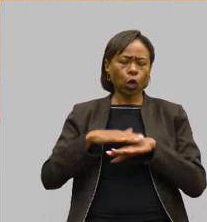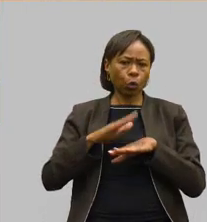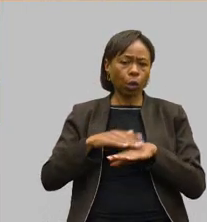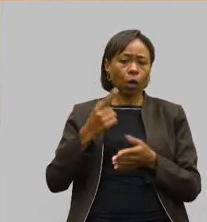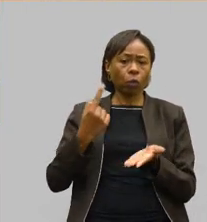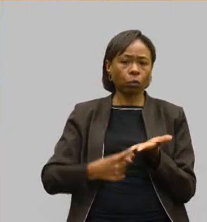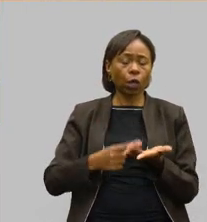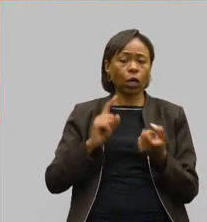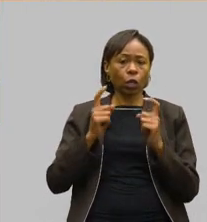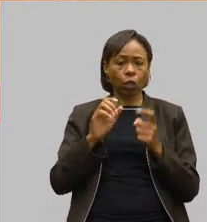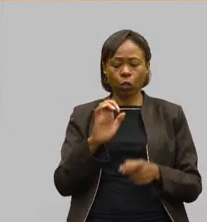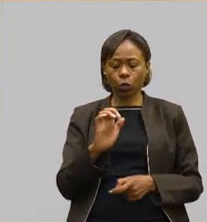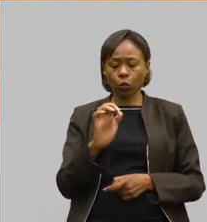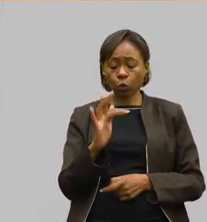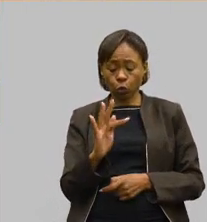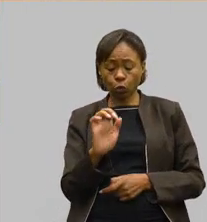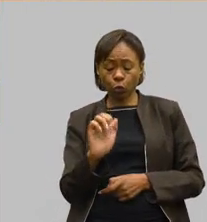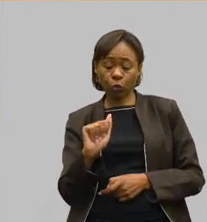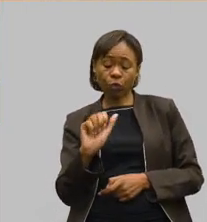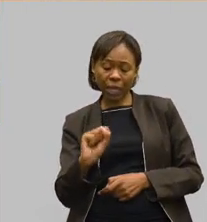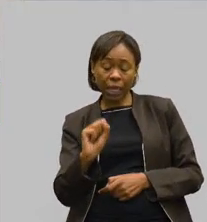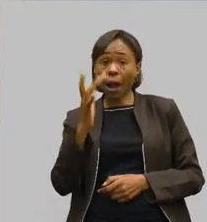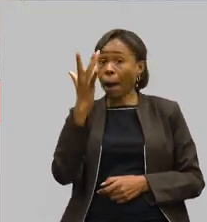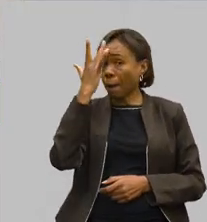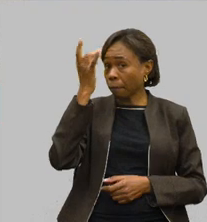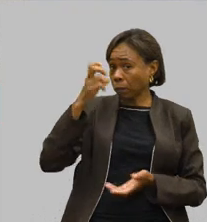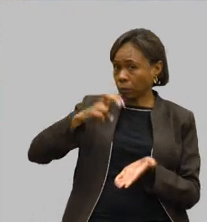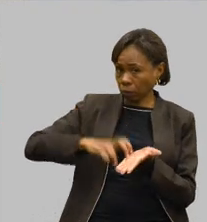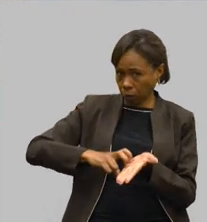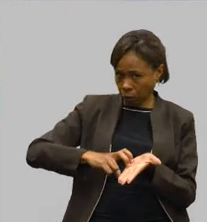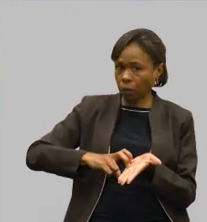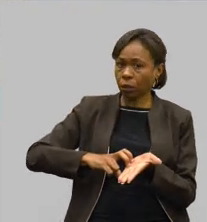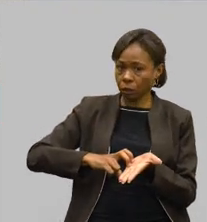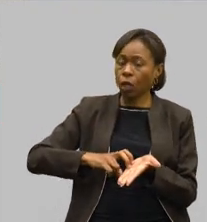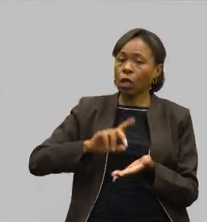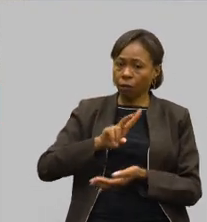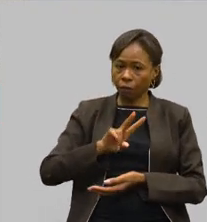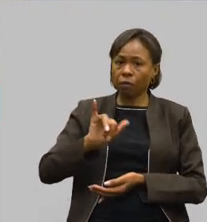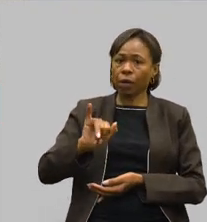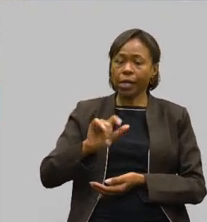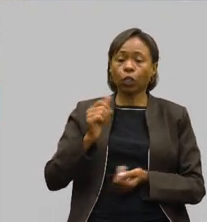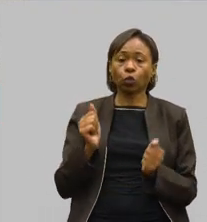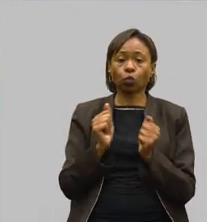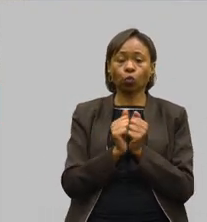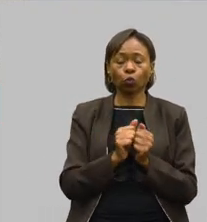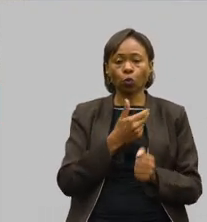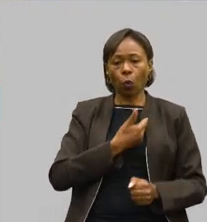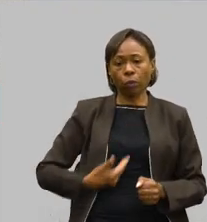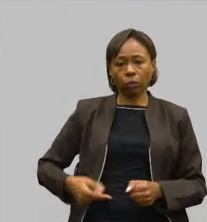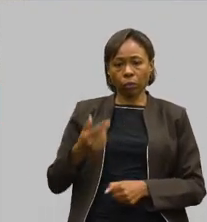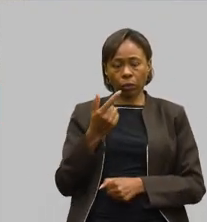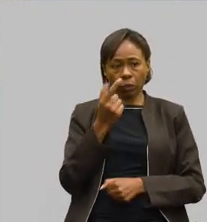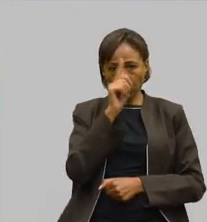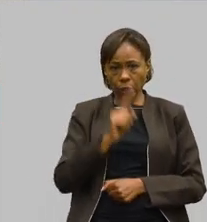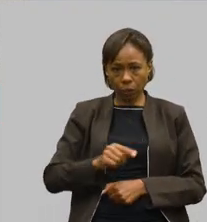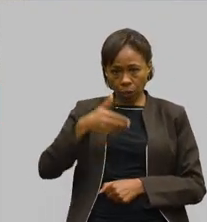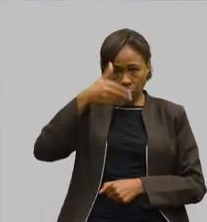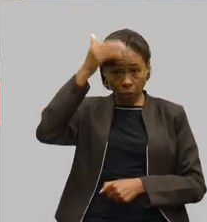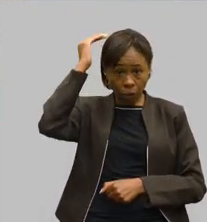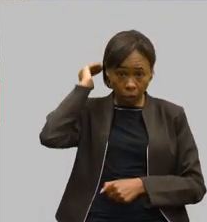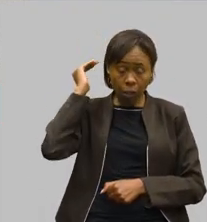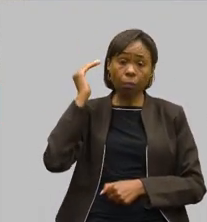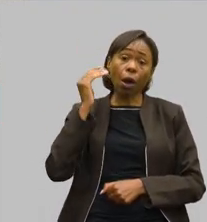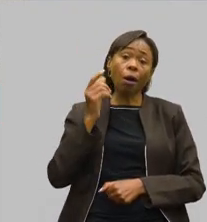FEAS, que vai acontecer amanhã pela manhã, em que nós vamos mandar, junto com o governador Romeu Zema, a solicitação de